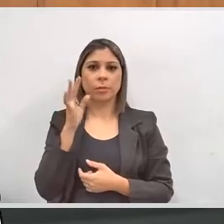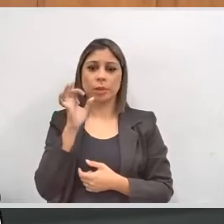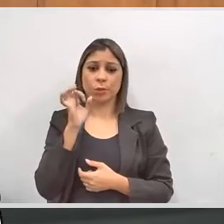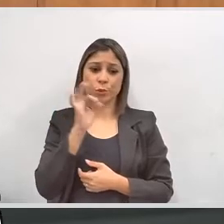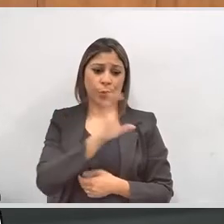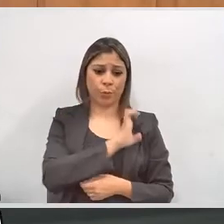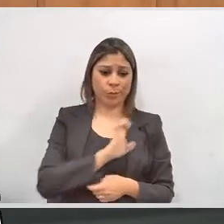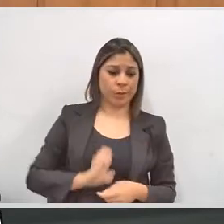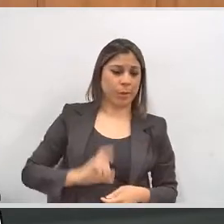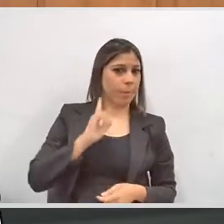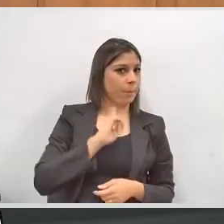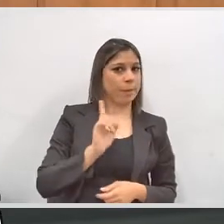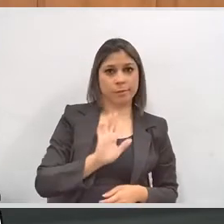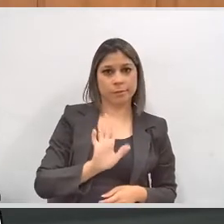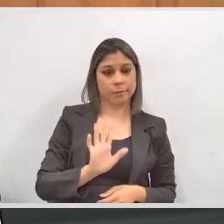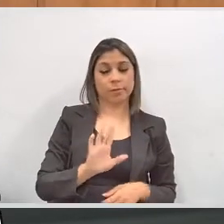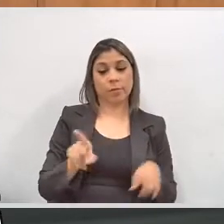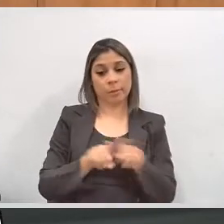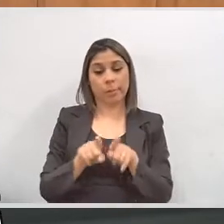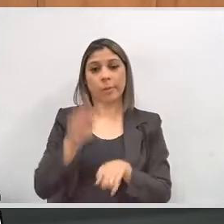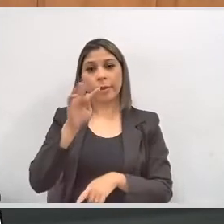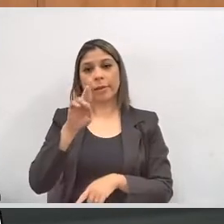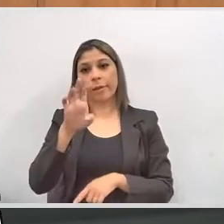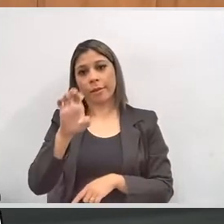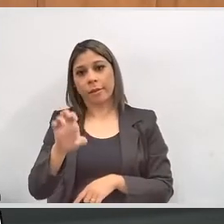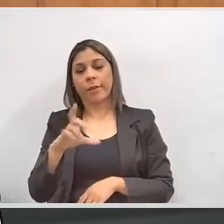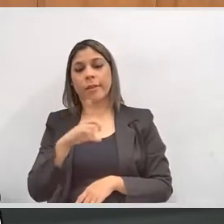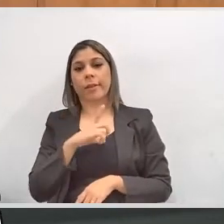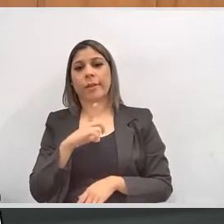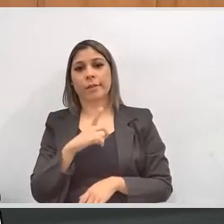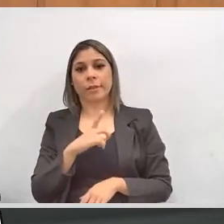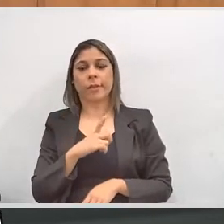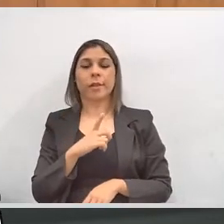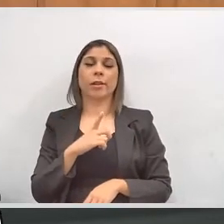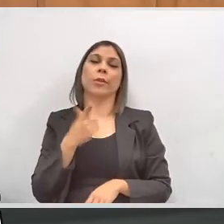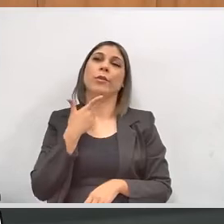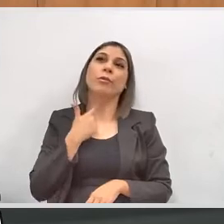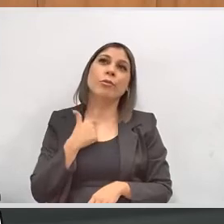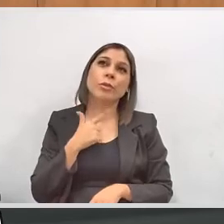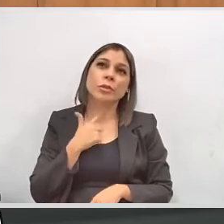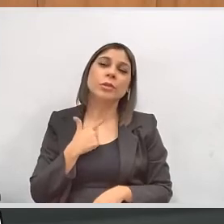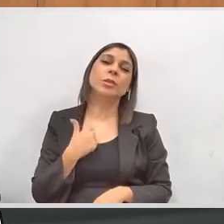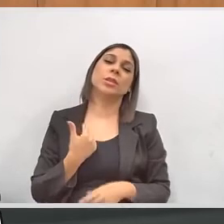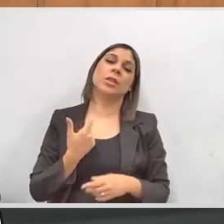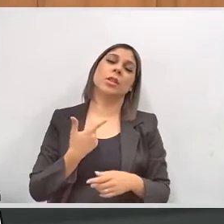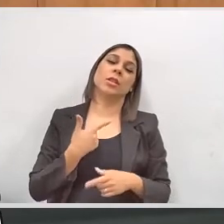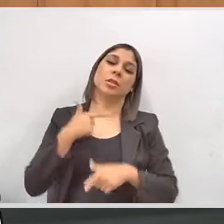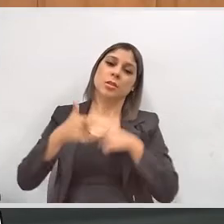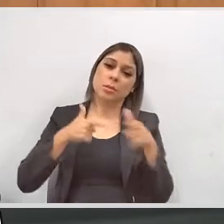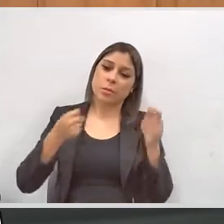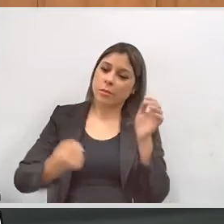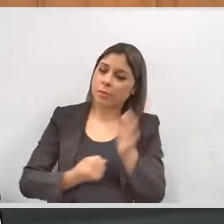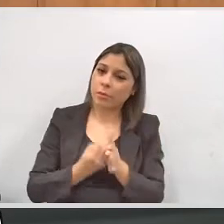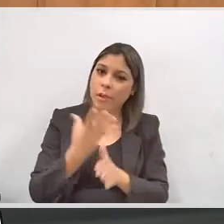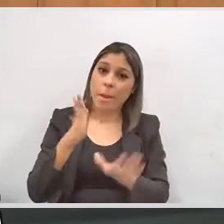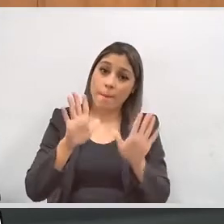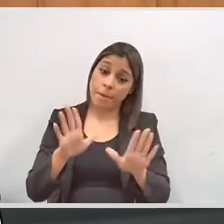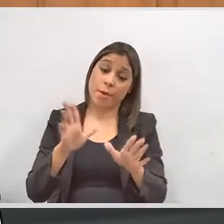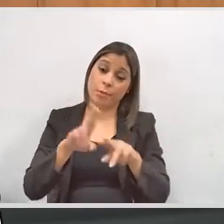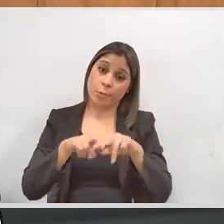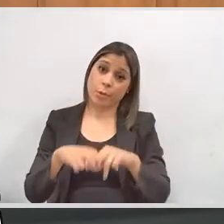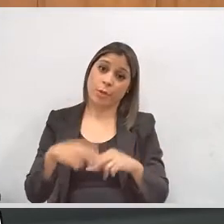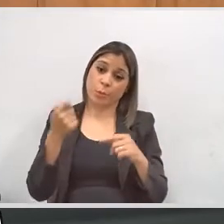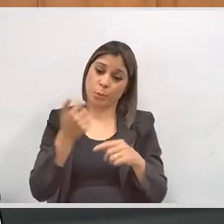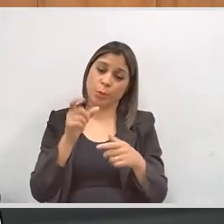exclusivo do Estado de Minas Gerais. O próprio TRE também gostaríamos de ter várias ações que, em razão da